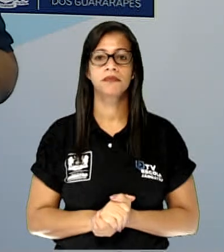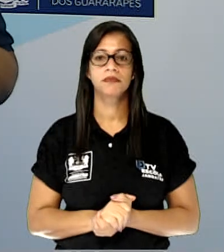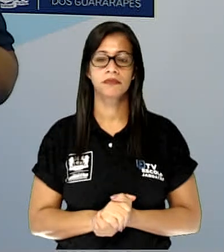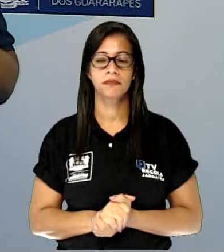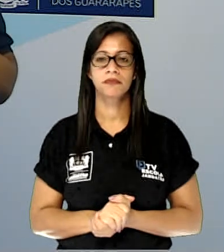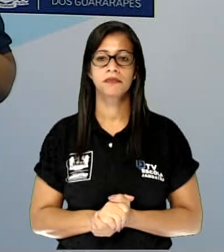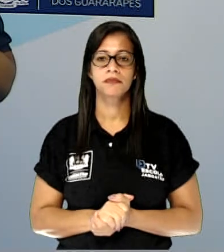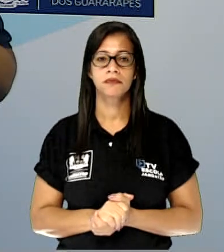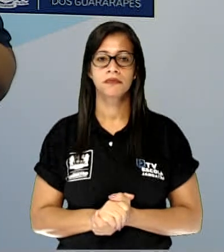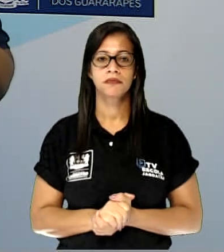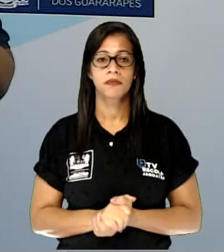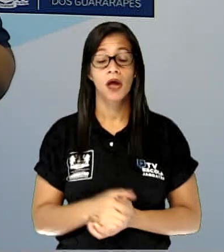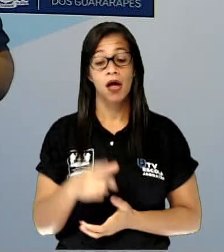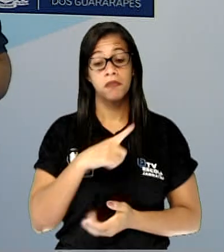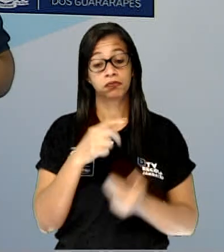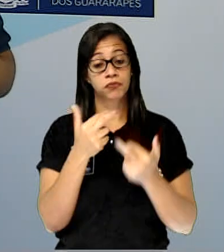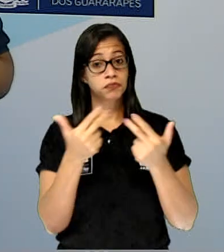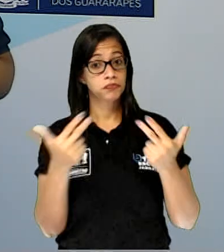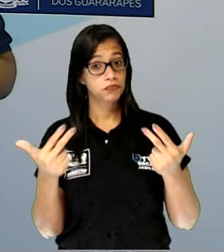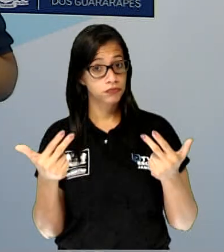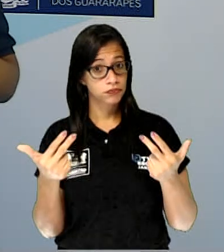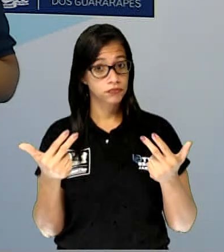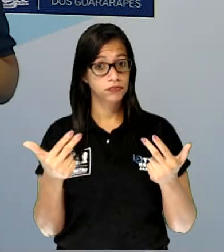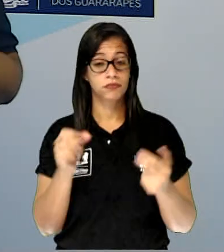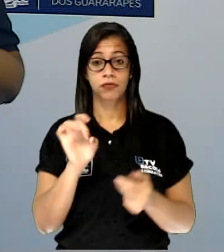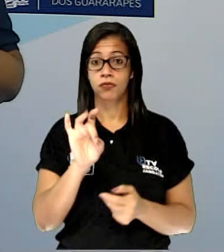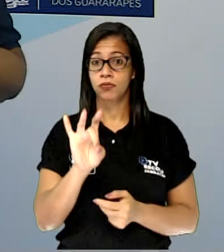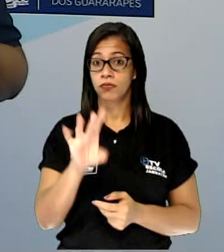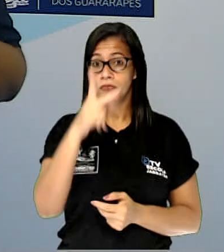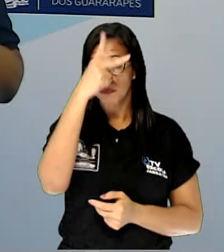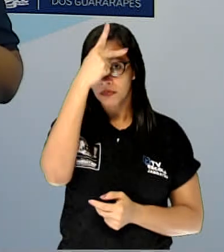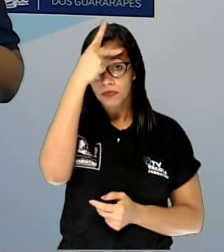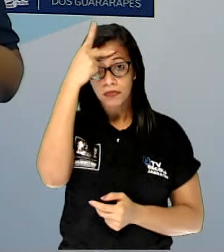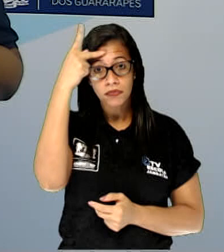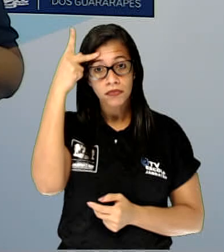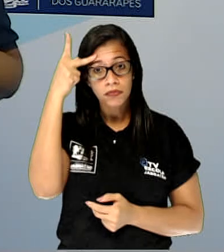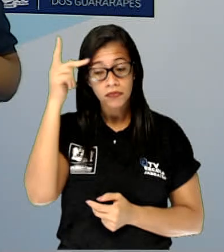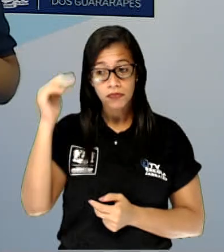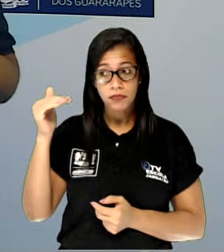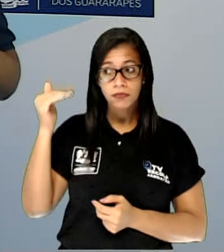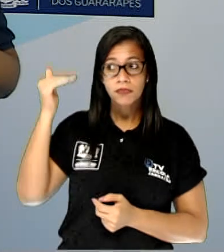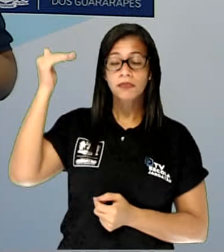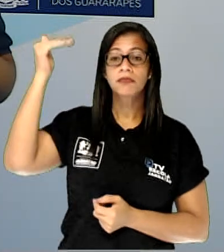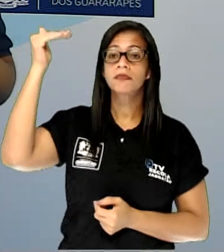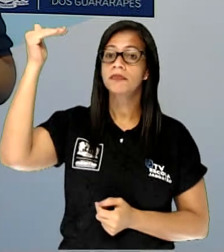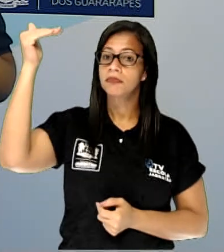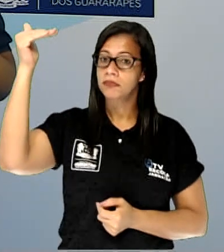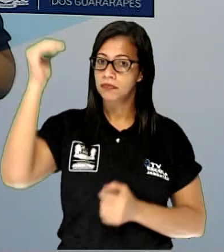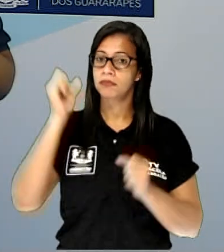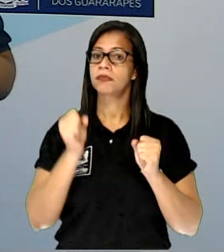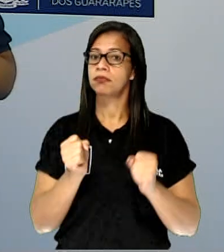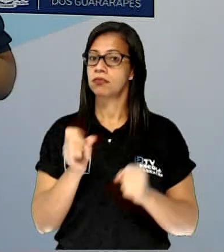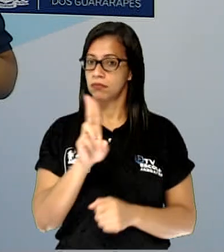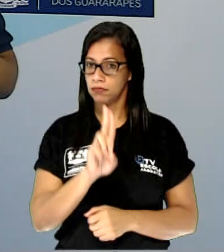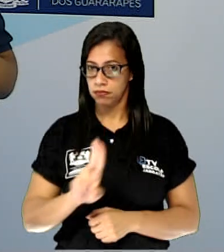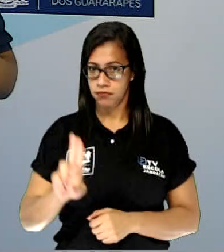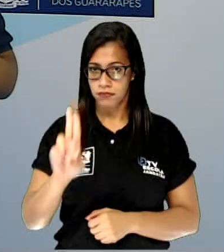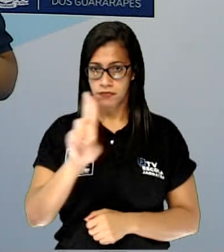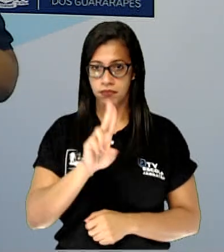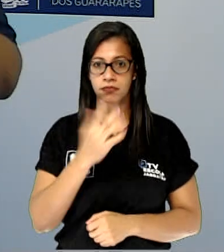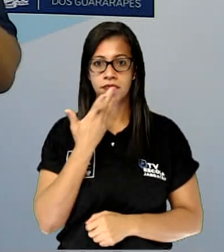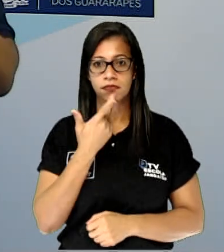por pessoas adultas, não é para criança estar manuseando.